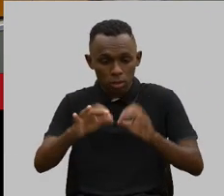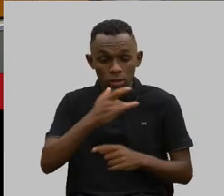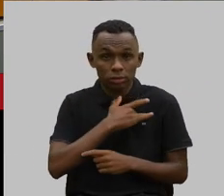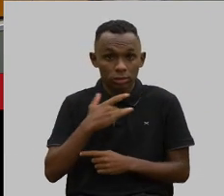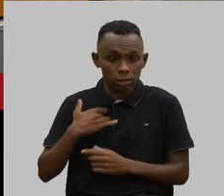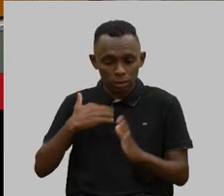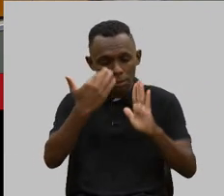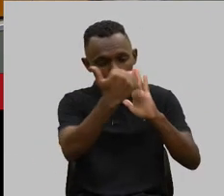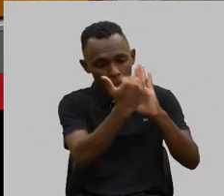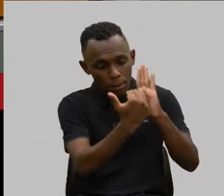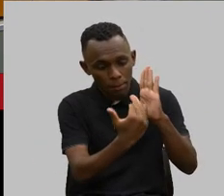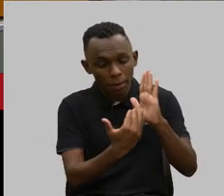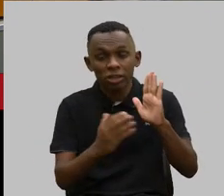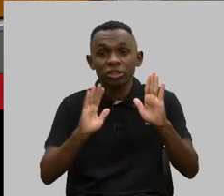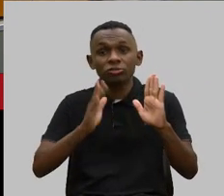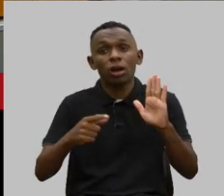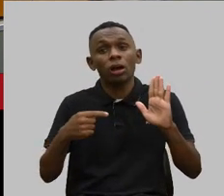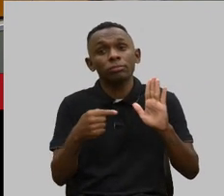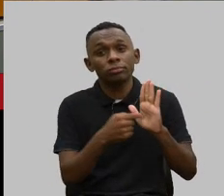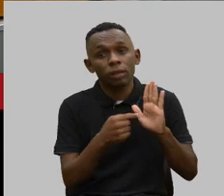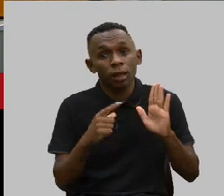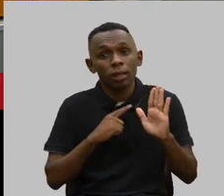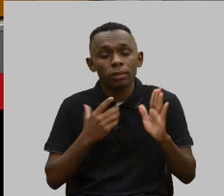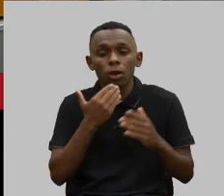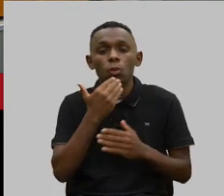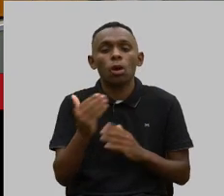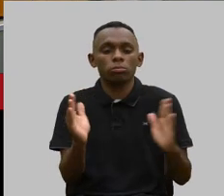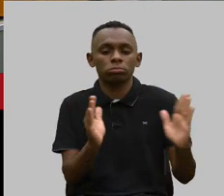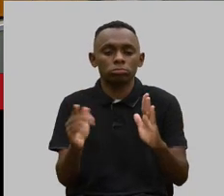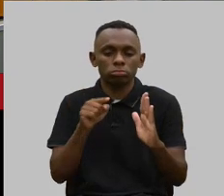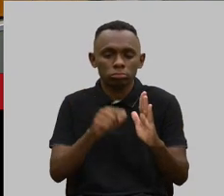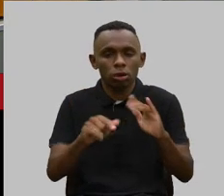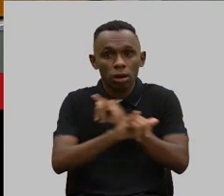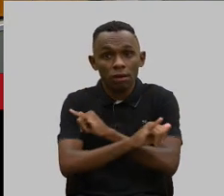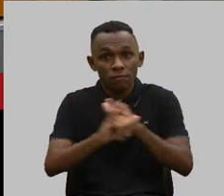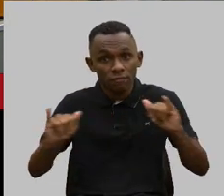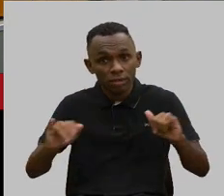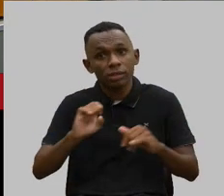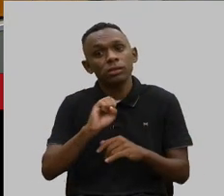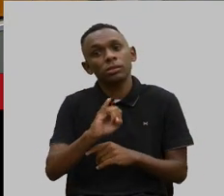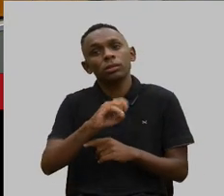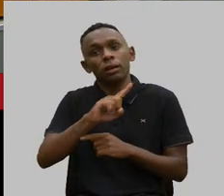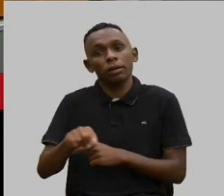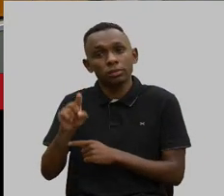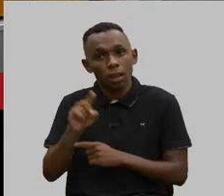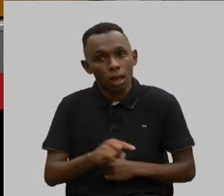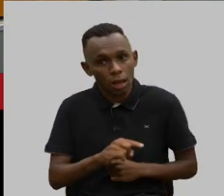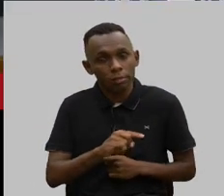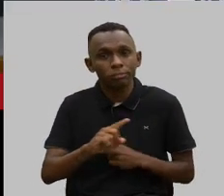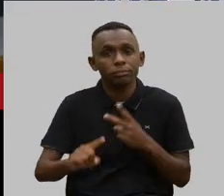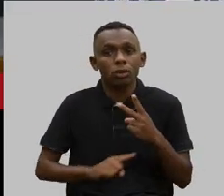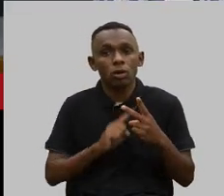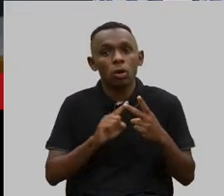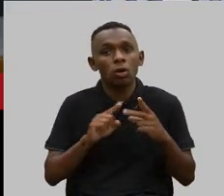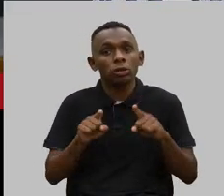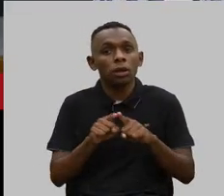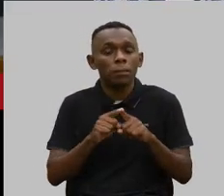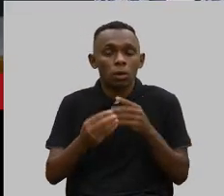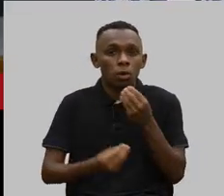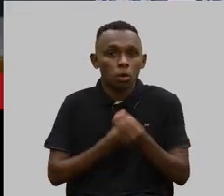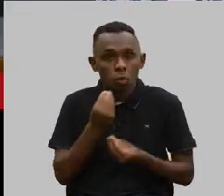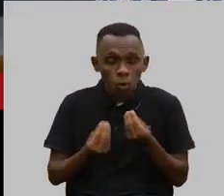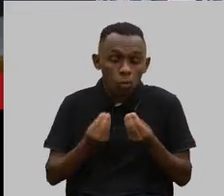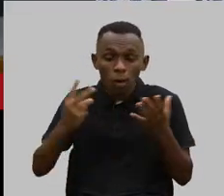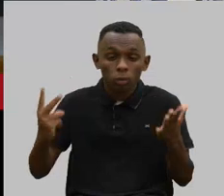contrato já tem estabelecidos qual será o prazo de notificação em caso de cancelamento, como que vai acontecer o